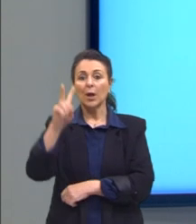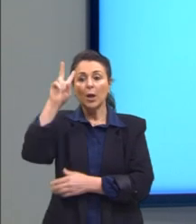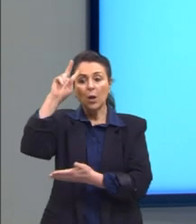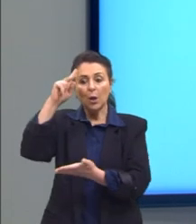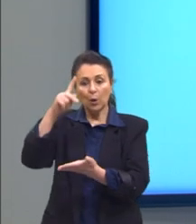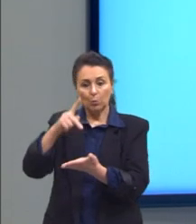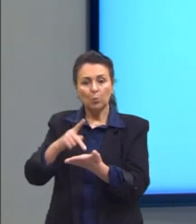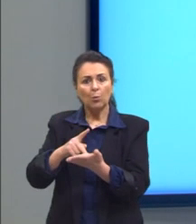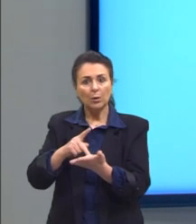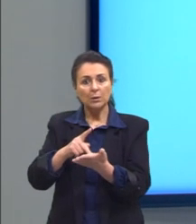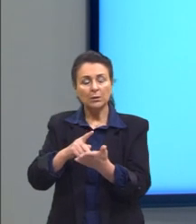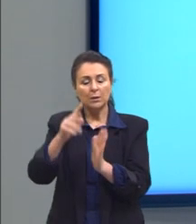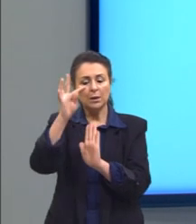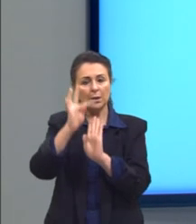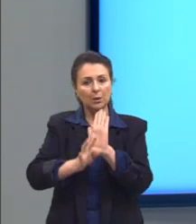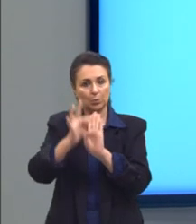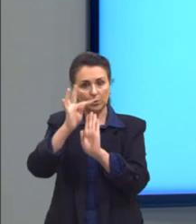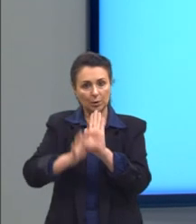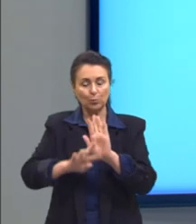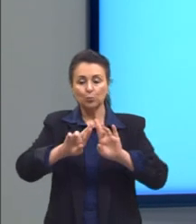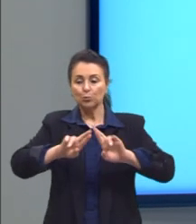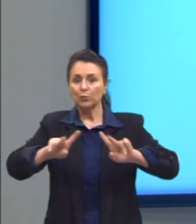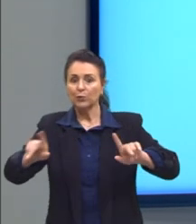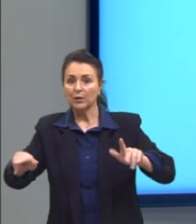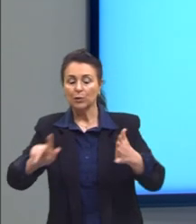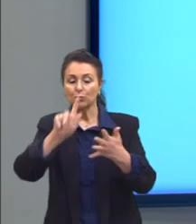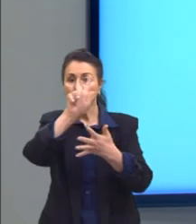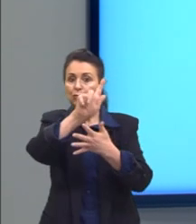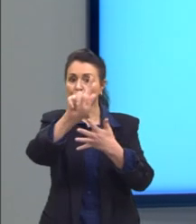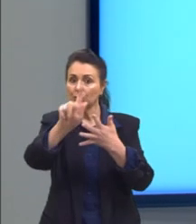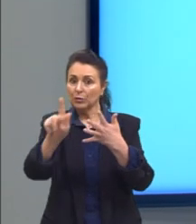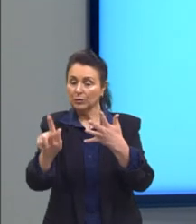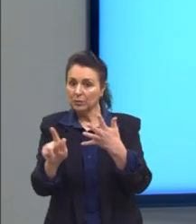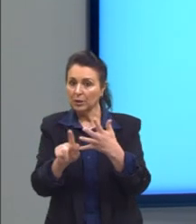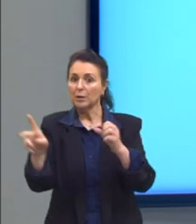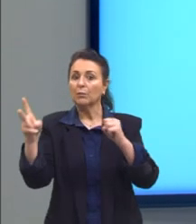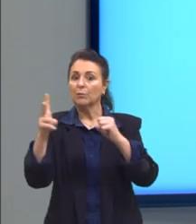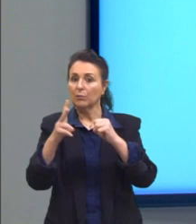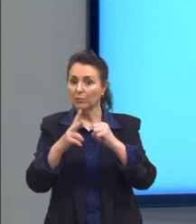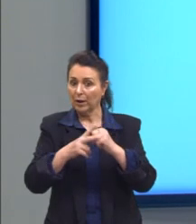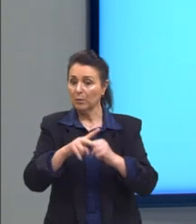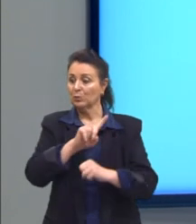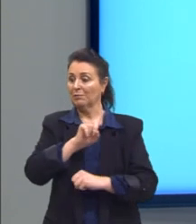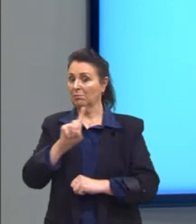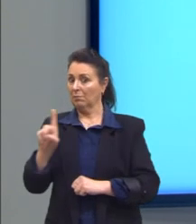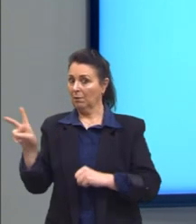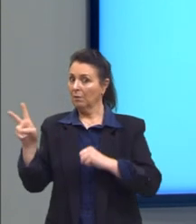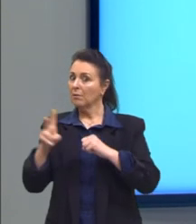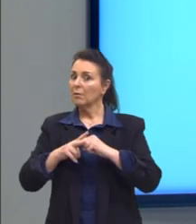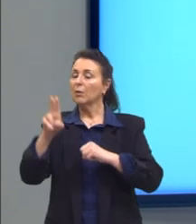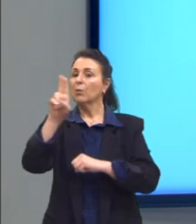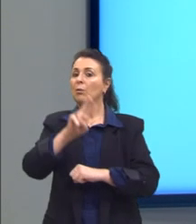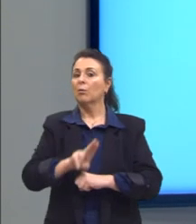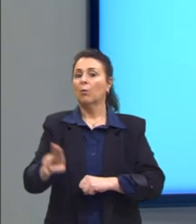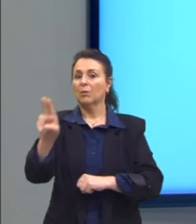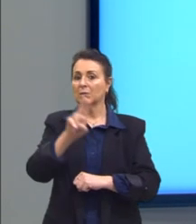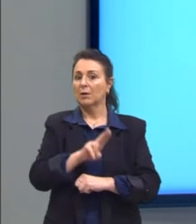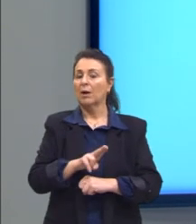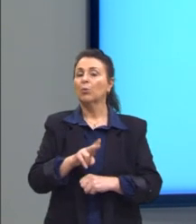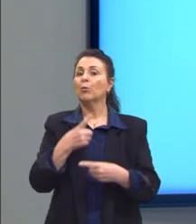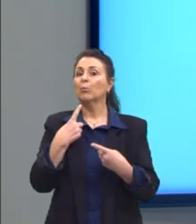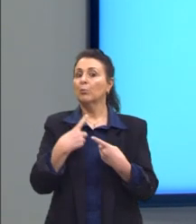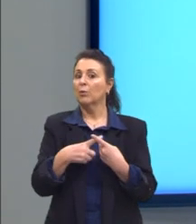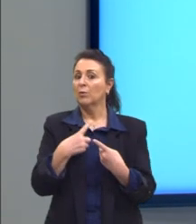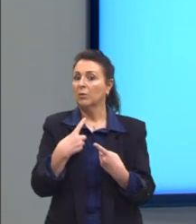em textos de diferentes gêneros, recursos verbais e não verbais utilizados com a finalidade